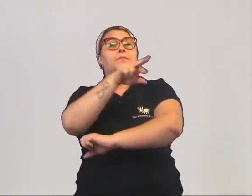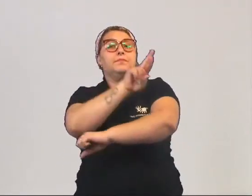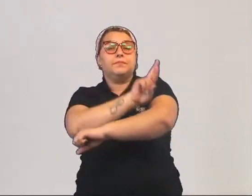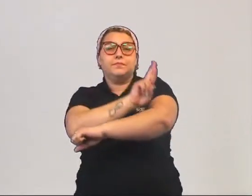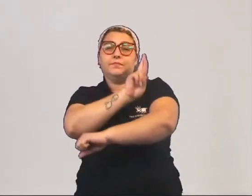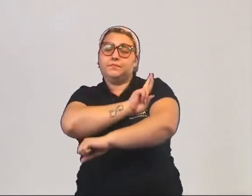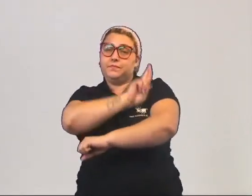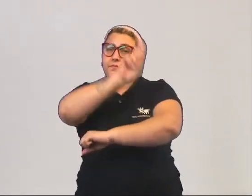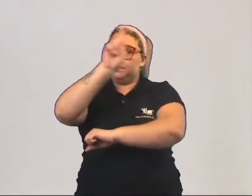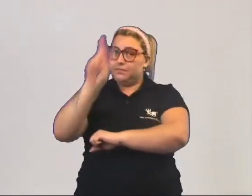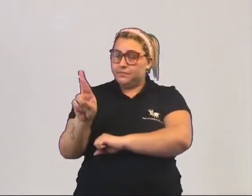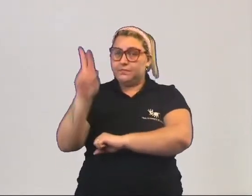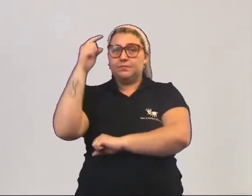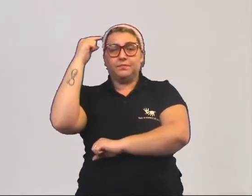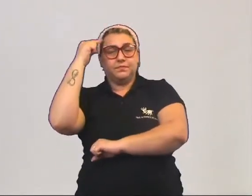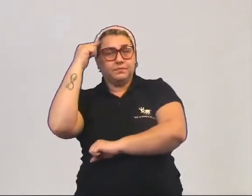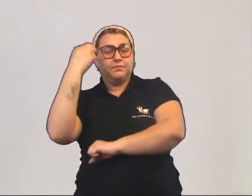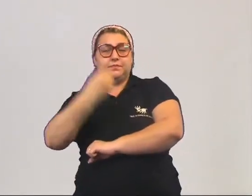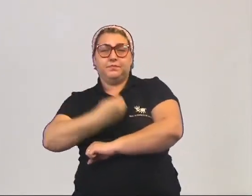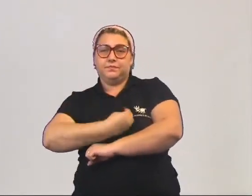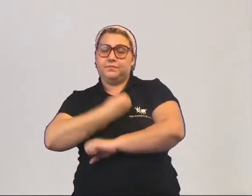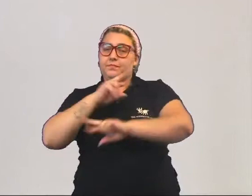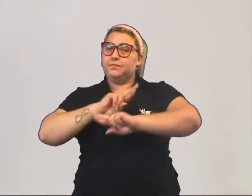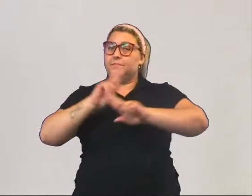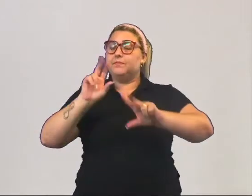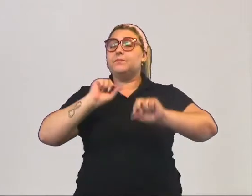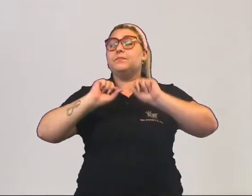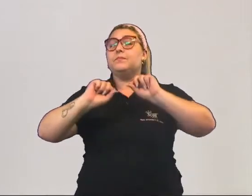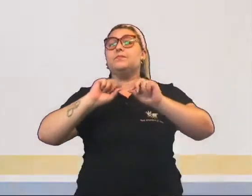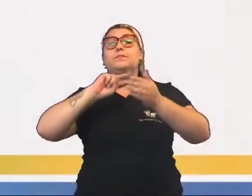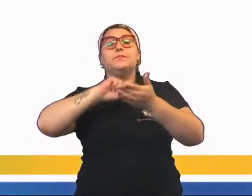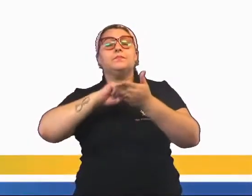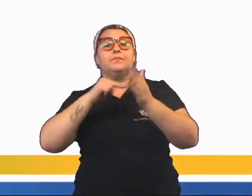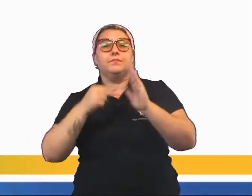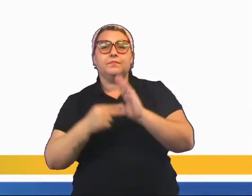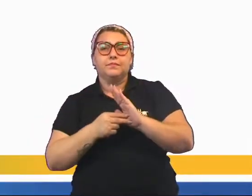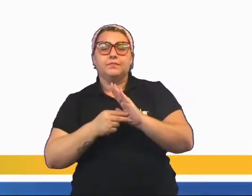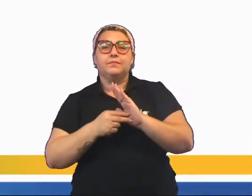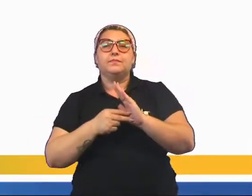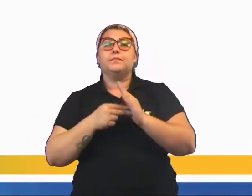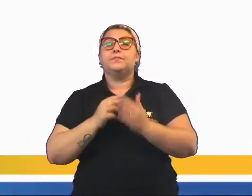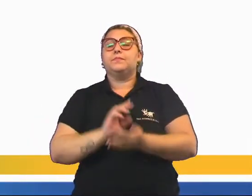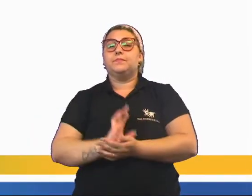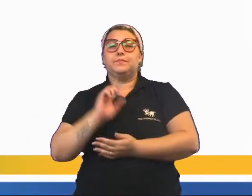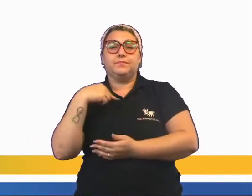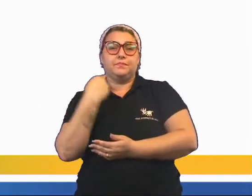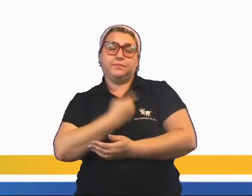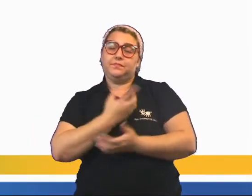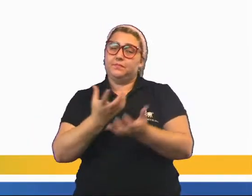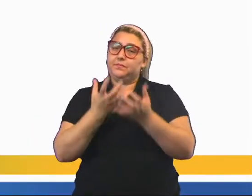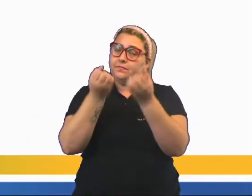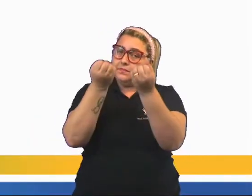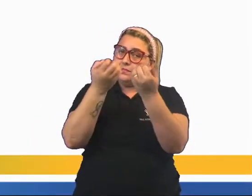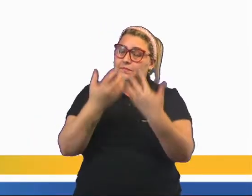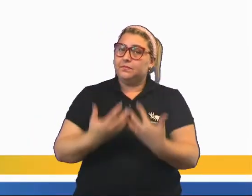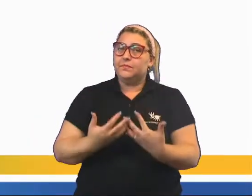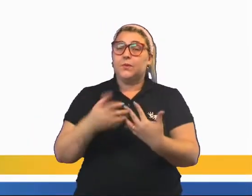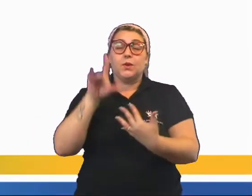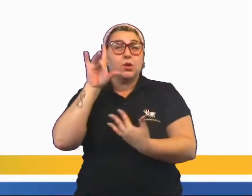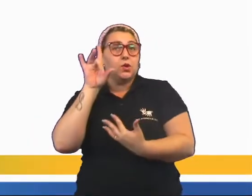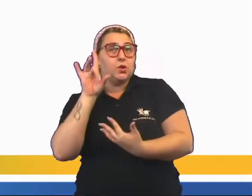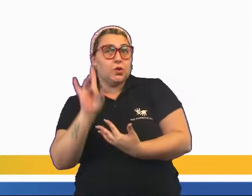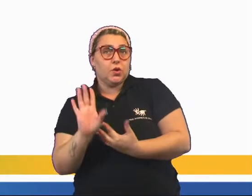concepções de vida. O que a gente quer dizer com isso? A gente quer dizer que nem